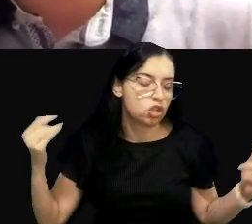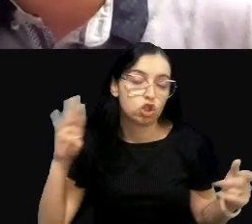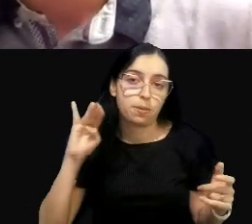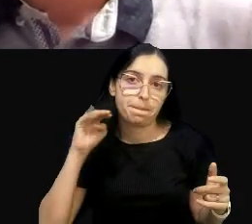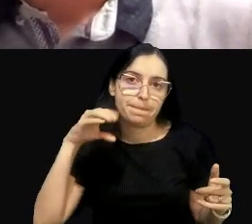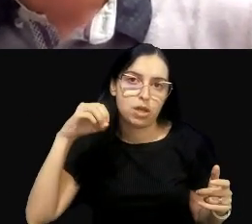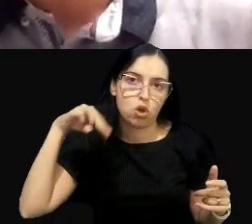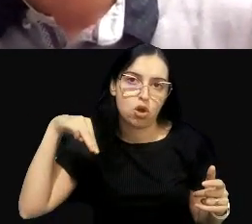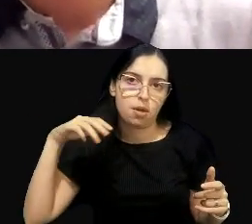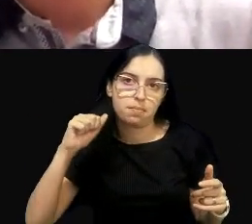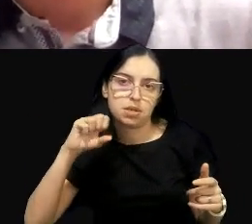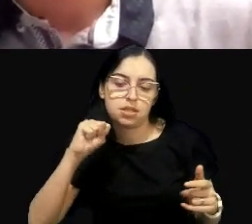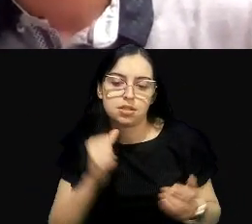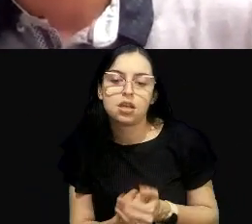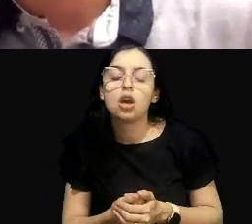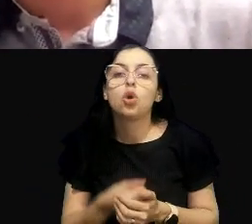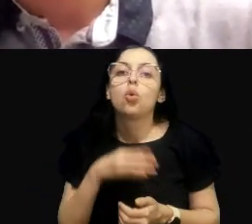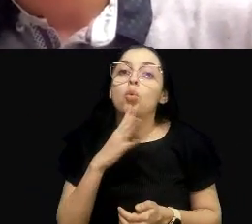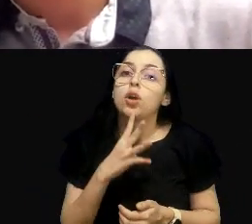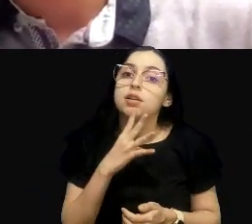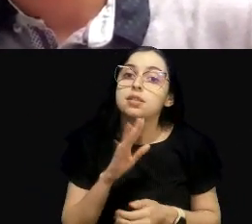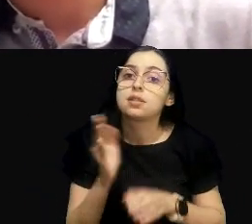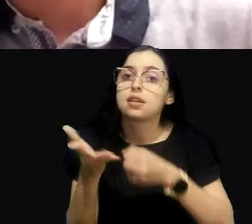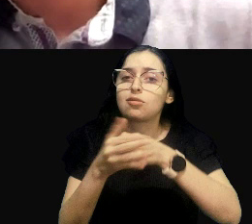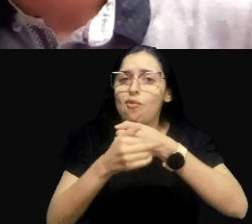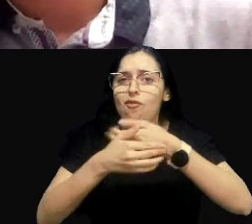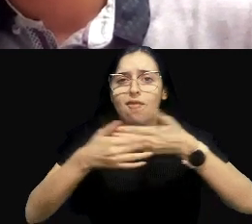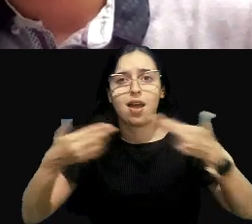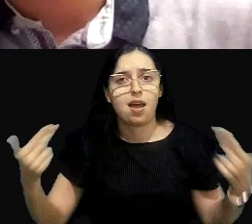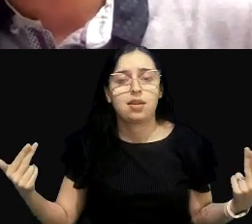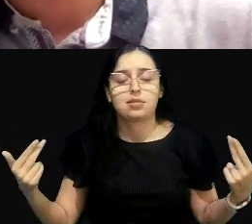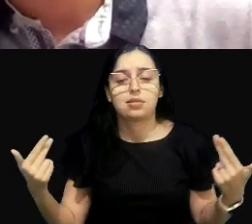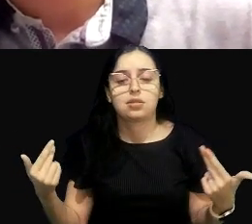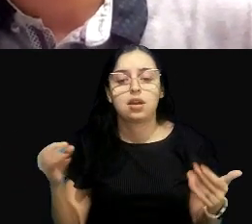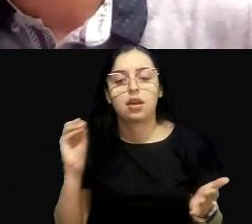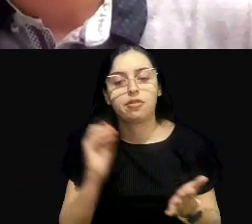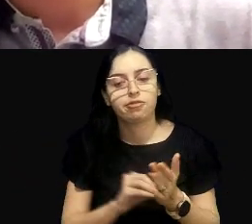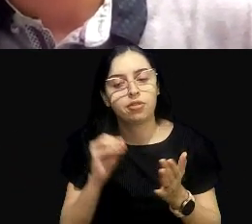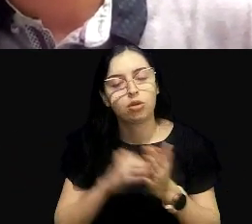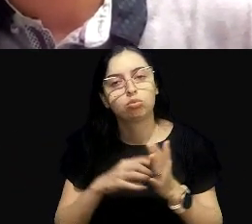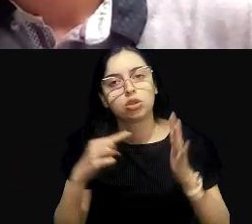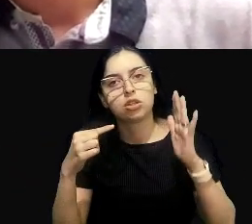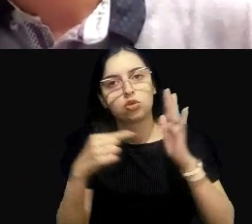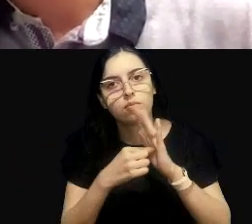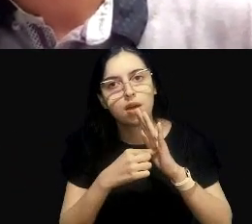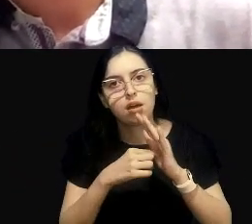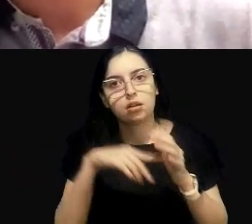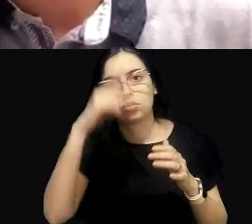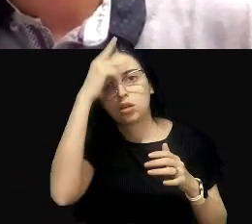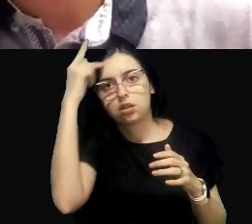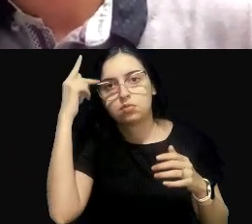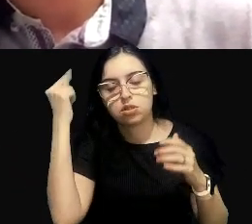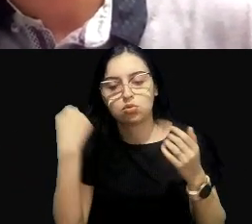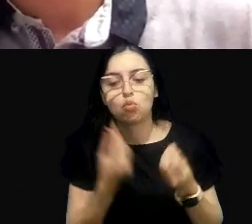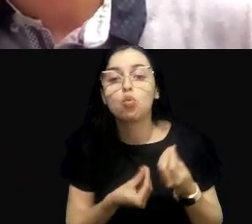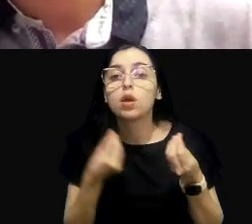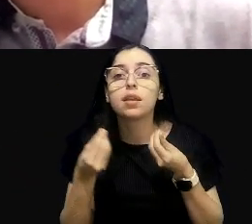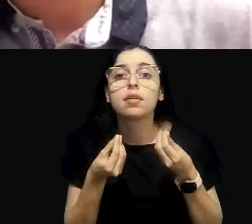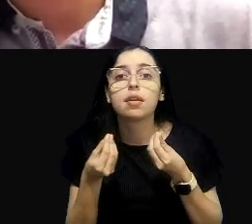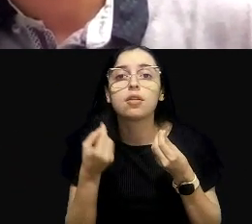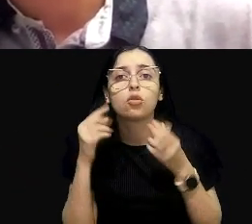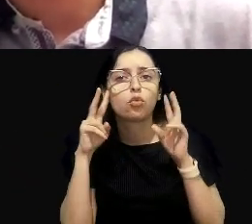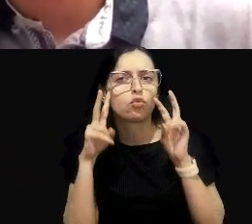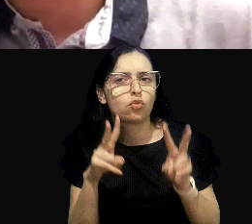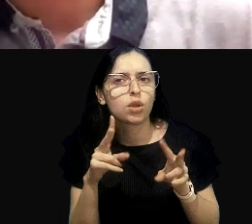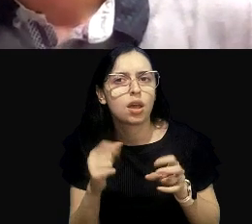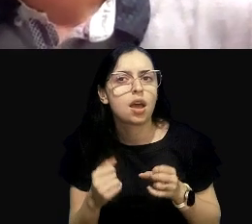conhecer o basal, quer dizer, uma condição de ausência de impacto antrópico, o que eu esperaria do ponto de vista